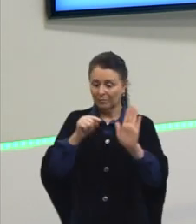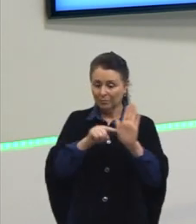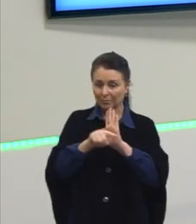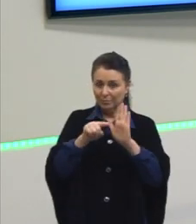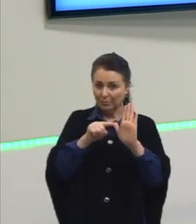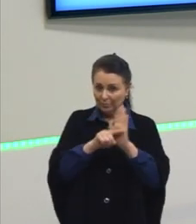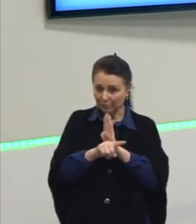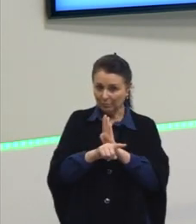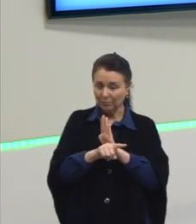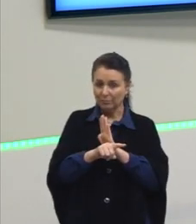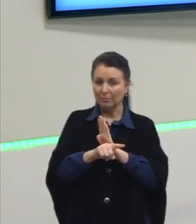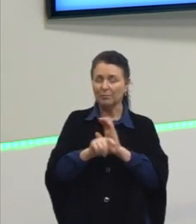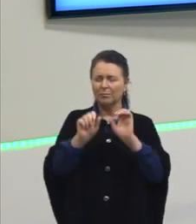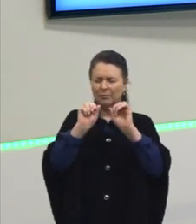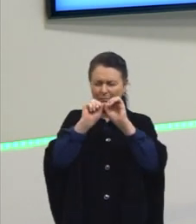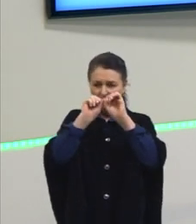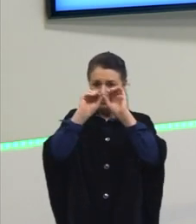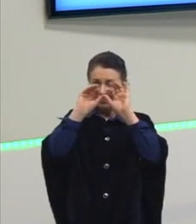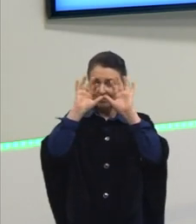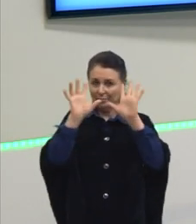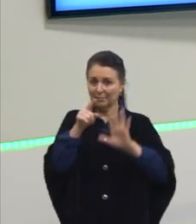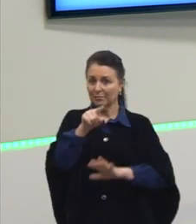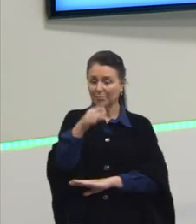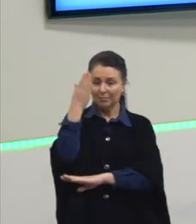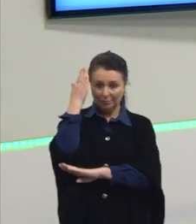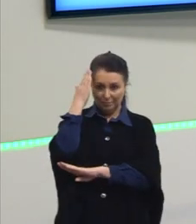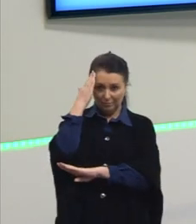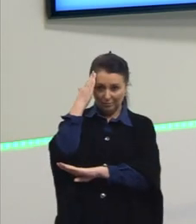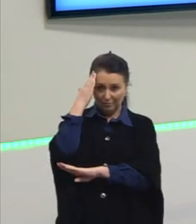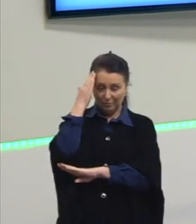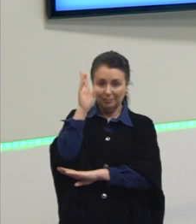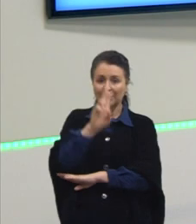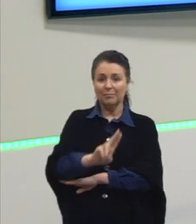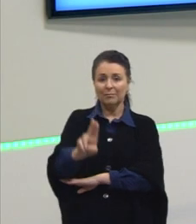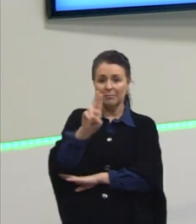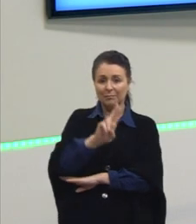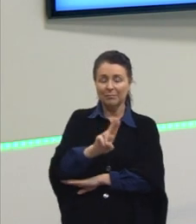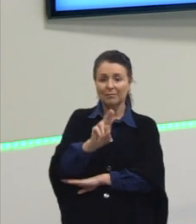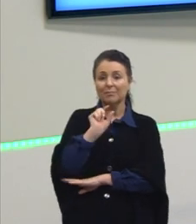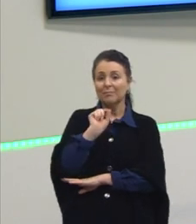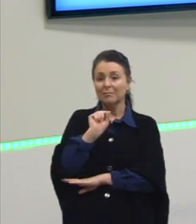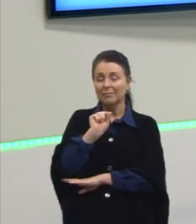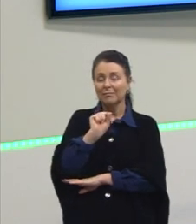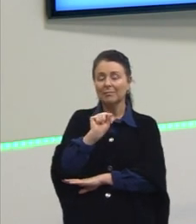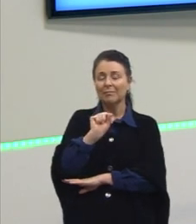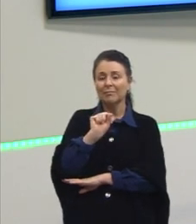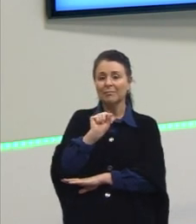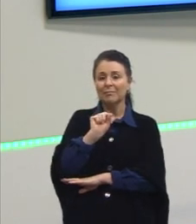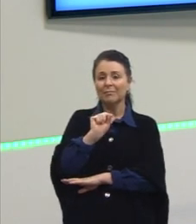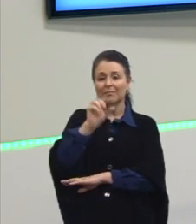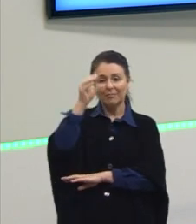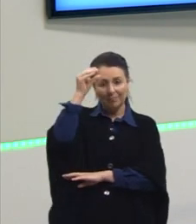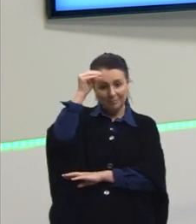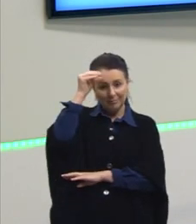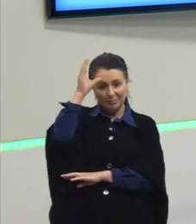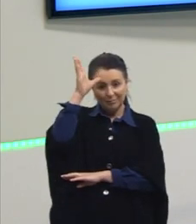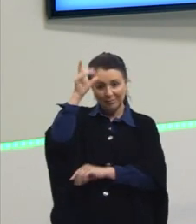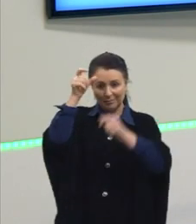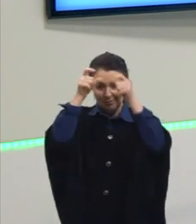ficassem muito mais claras usando para isso os conhecimentos da nossa